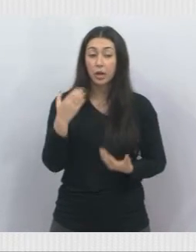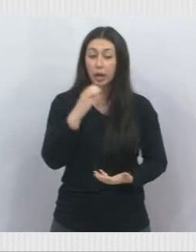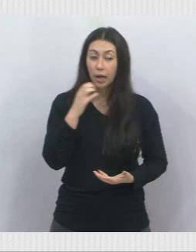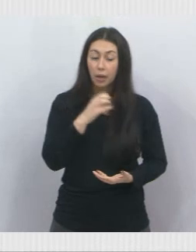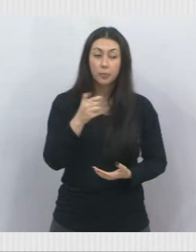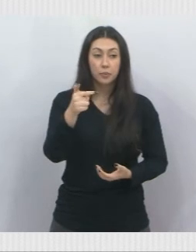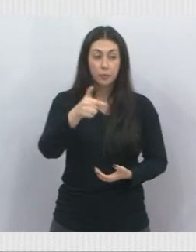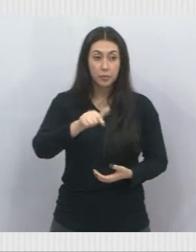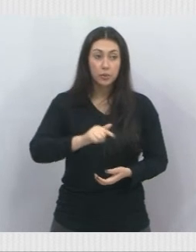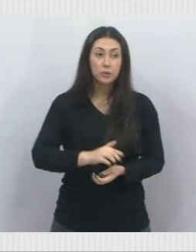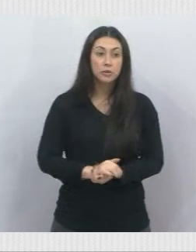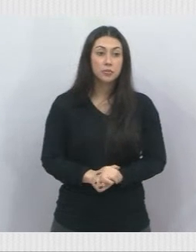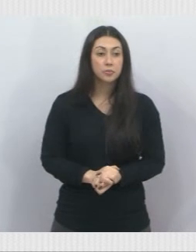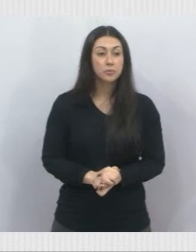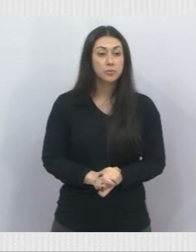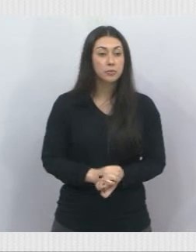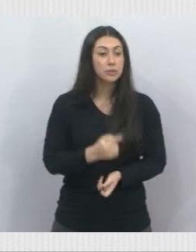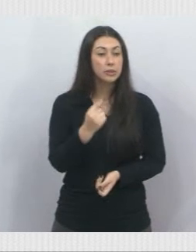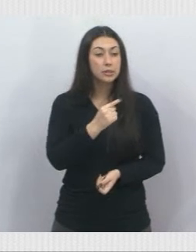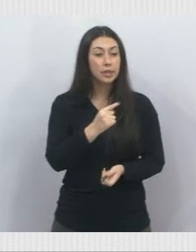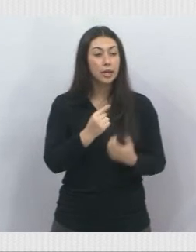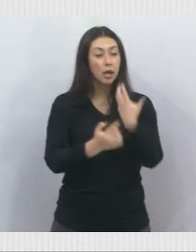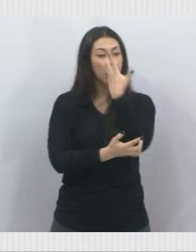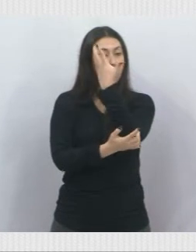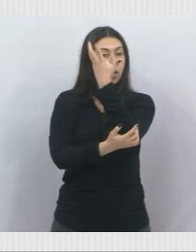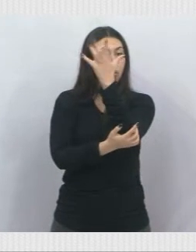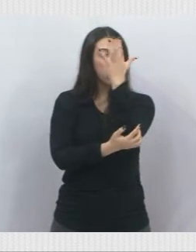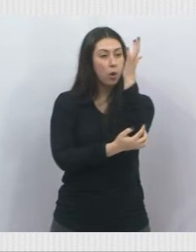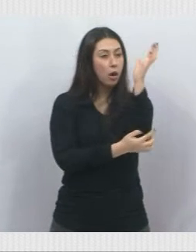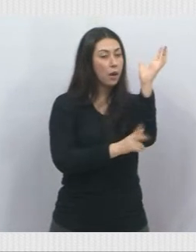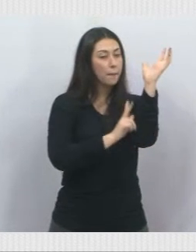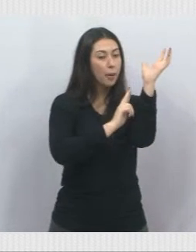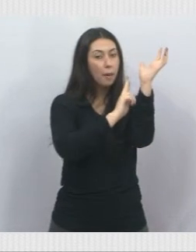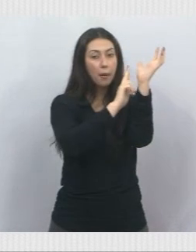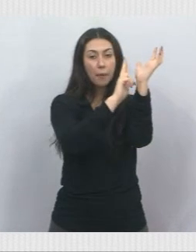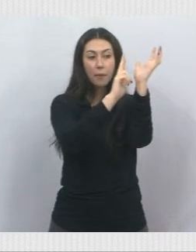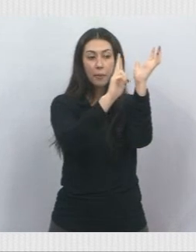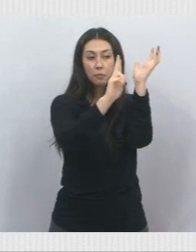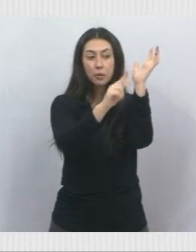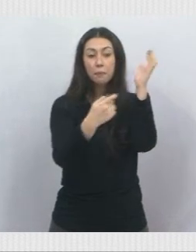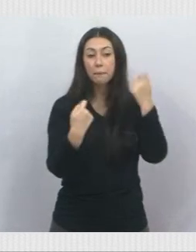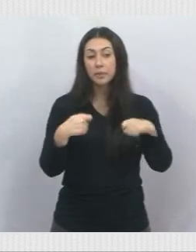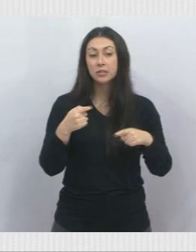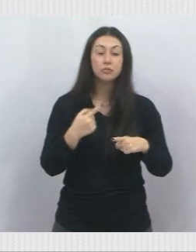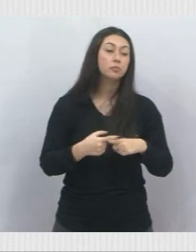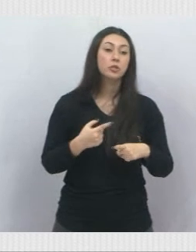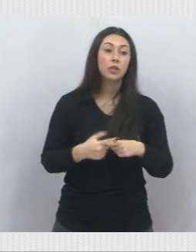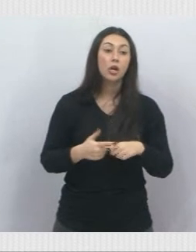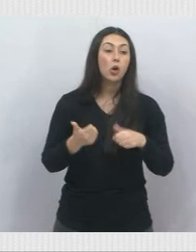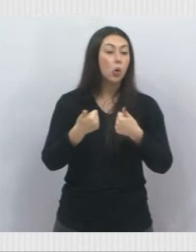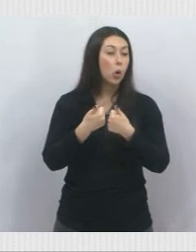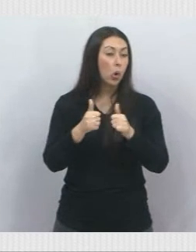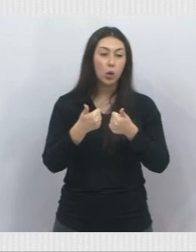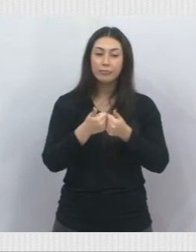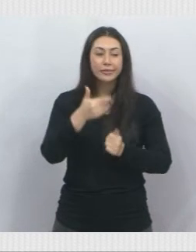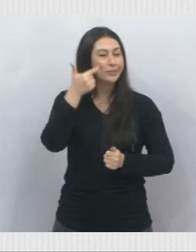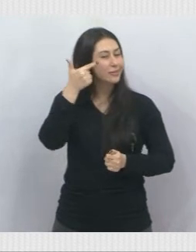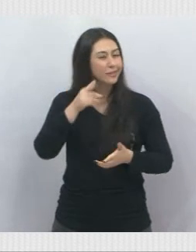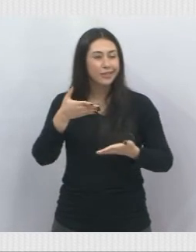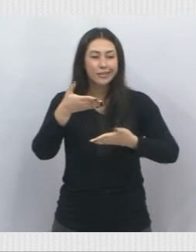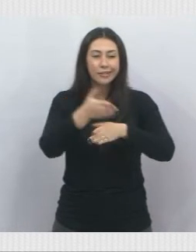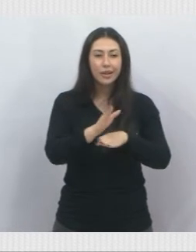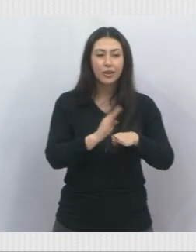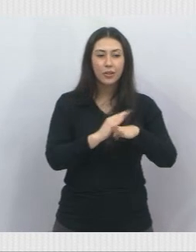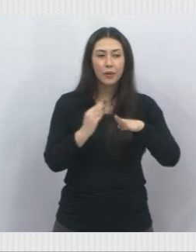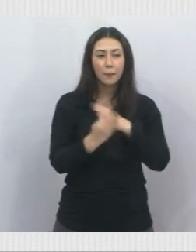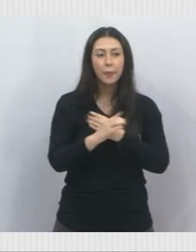Próximo. Isso aí é a poda de árvore lá na entrada do Lago Azul, que logo os ônibus escolares não vão entrar mais lá